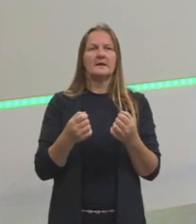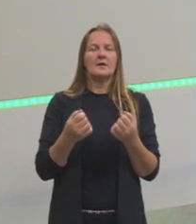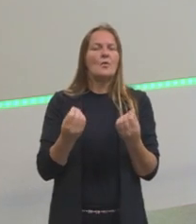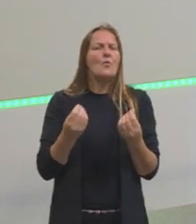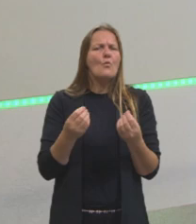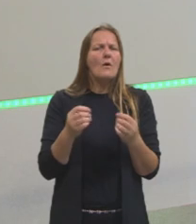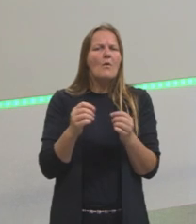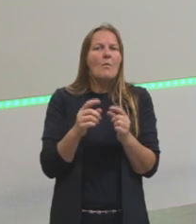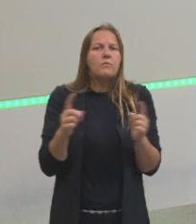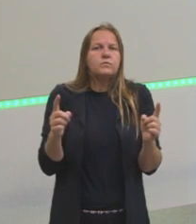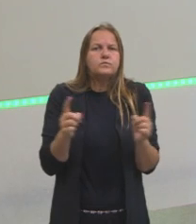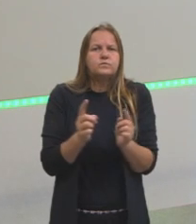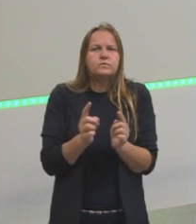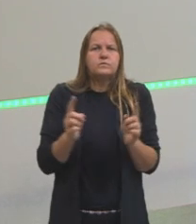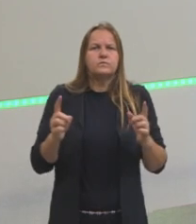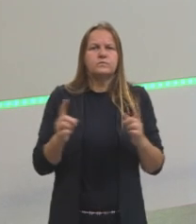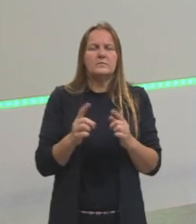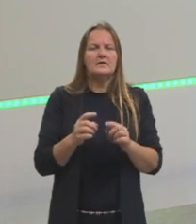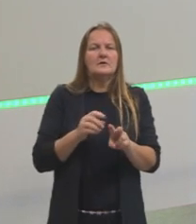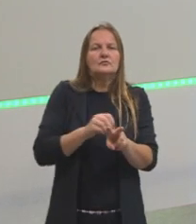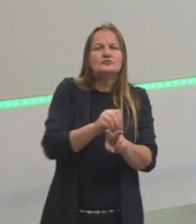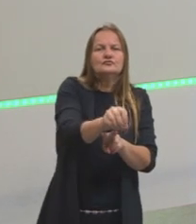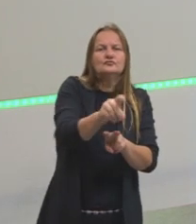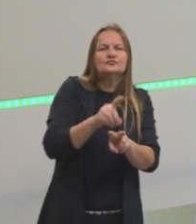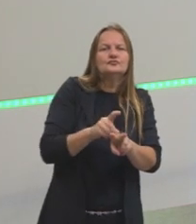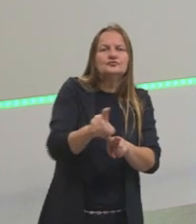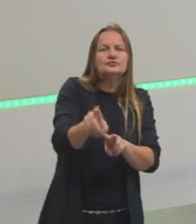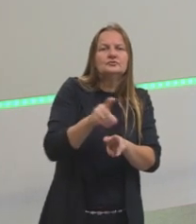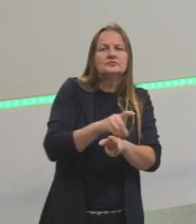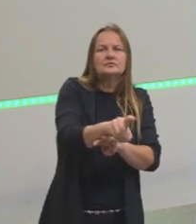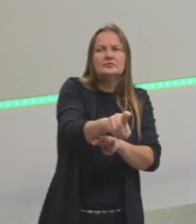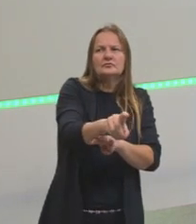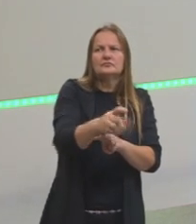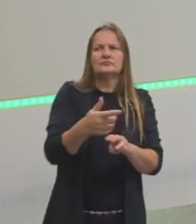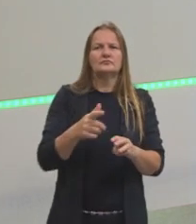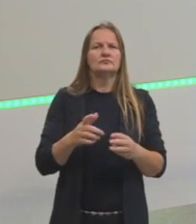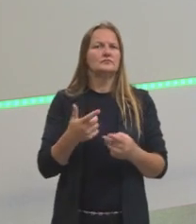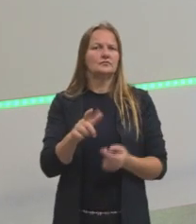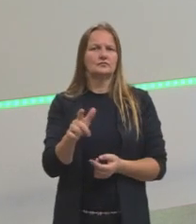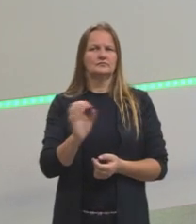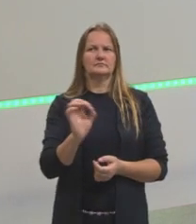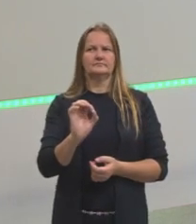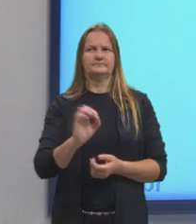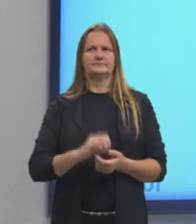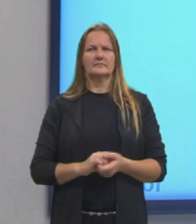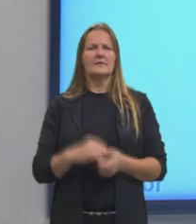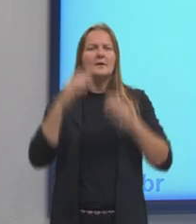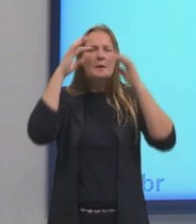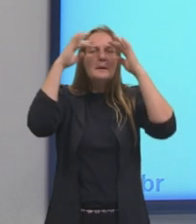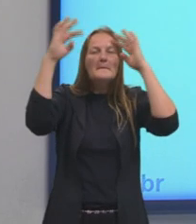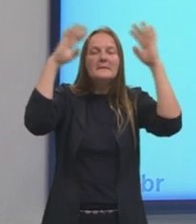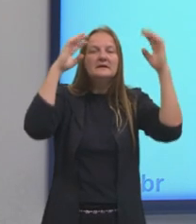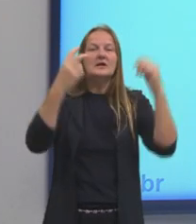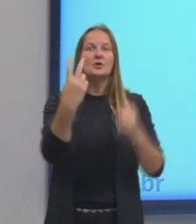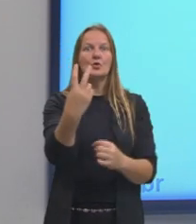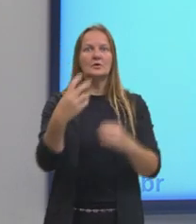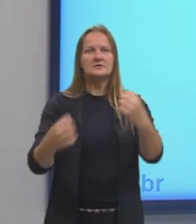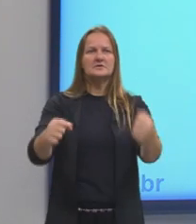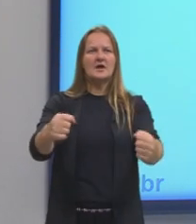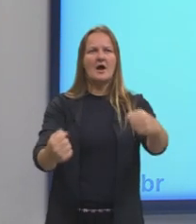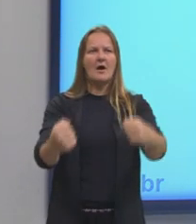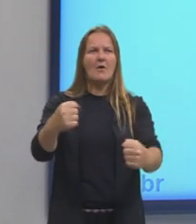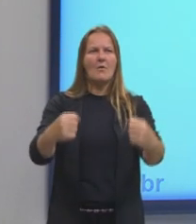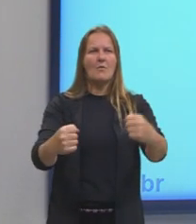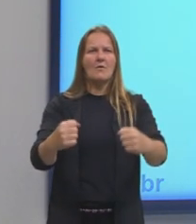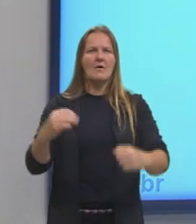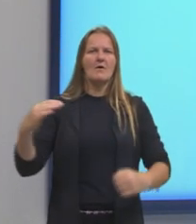importa. Então, ela não tem direção, não tem sentido. Então, imaginando esses dois carros aqui. Cada um indo para